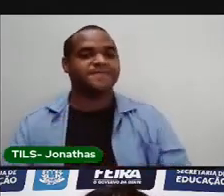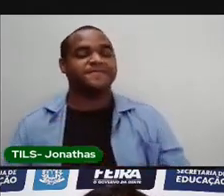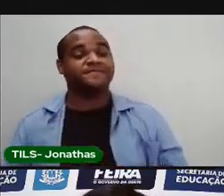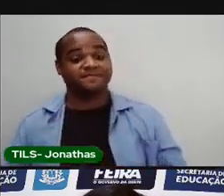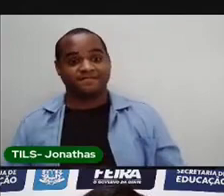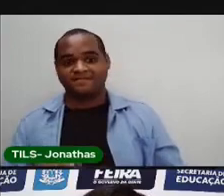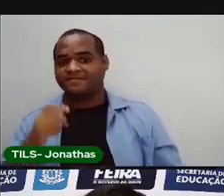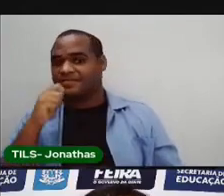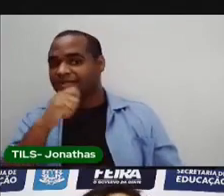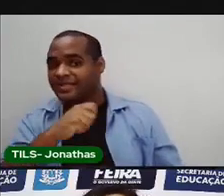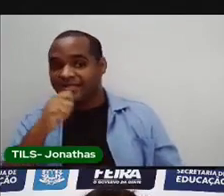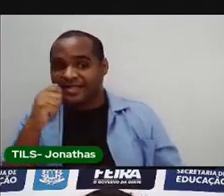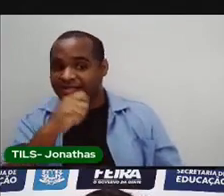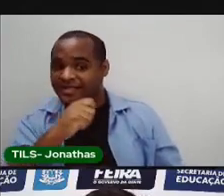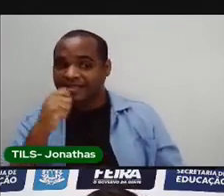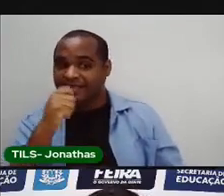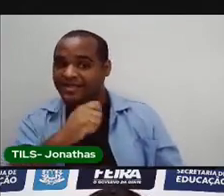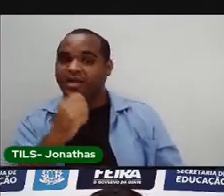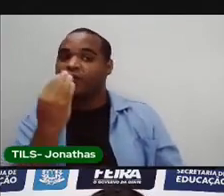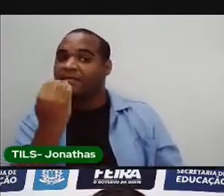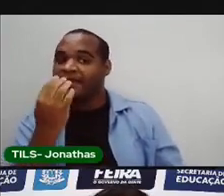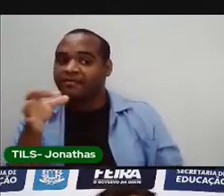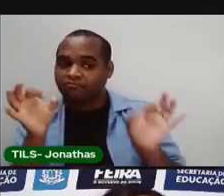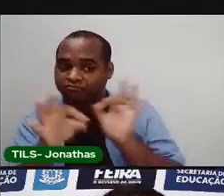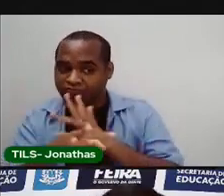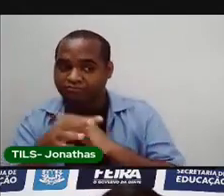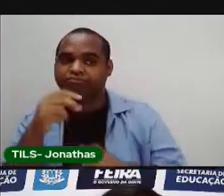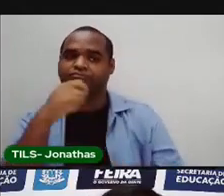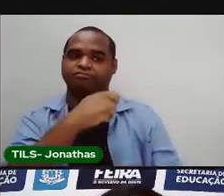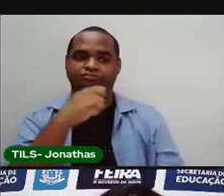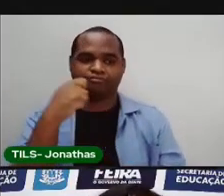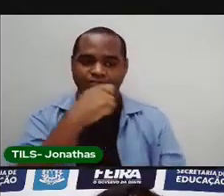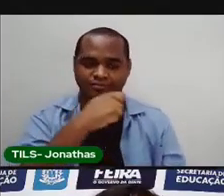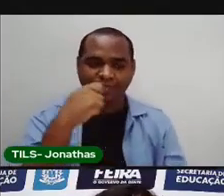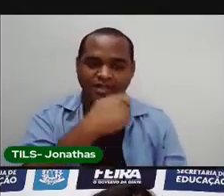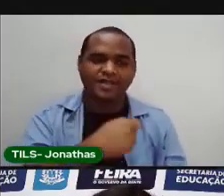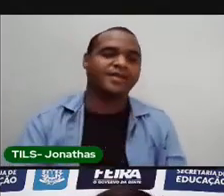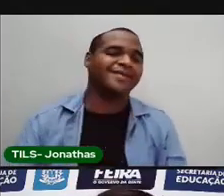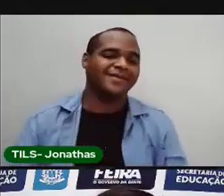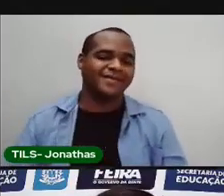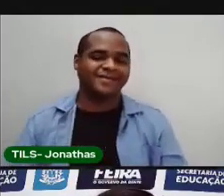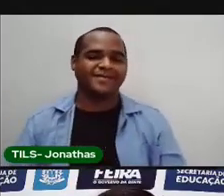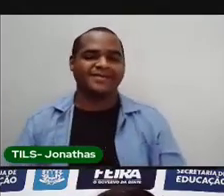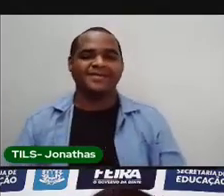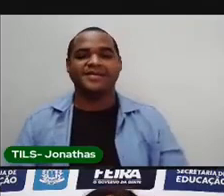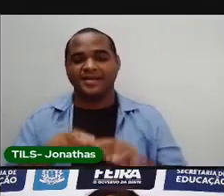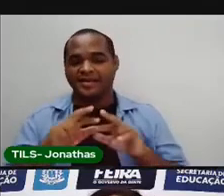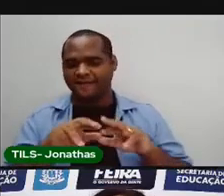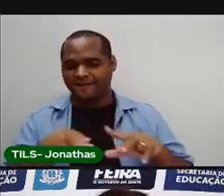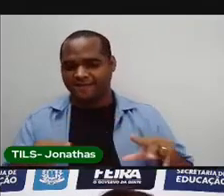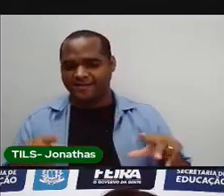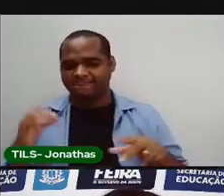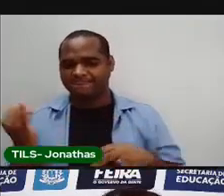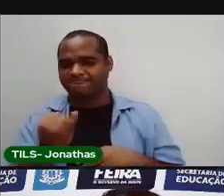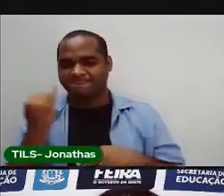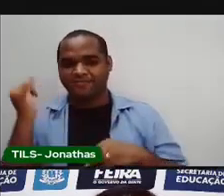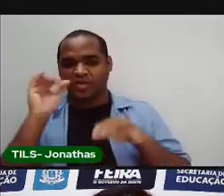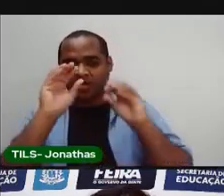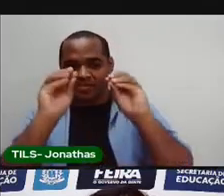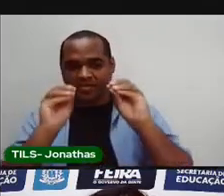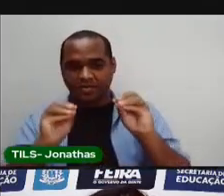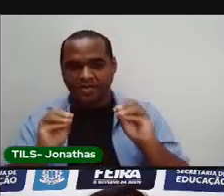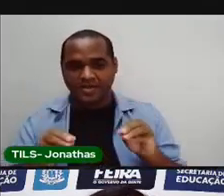Escovo os dentes após o almoço. Essas atividades você vai colocar